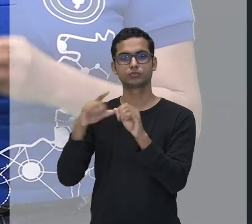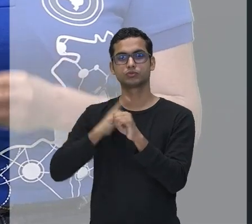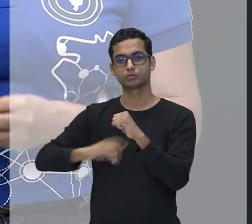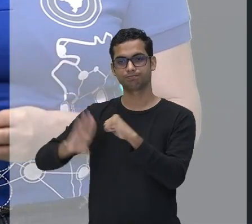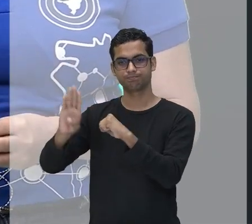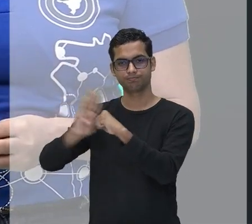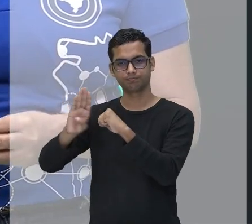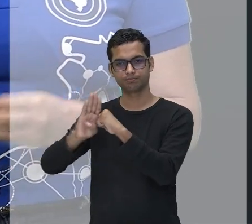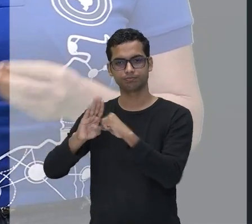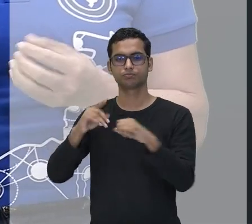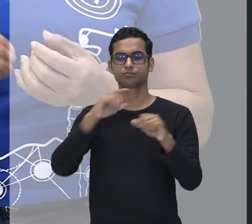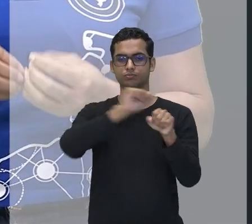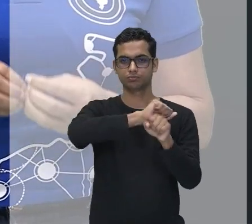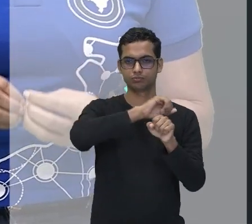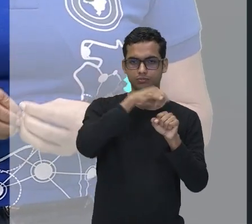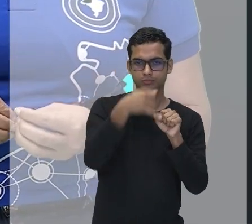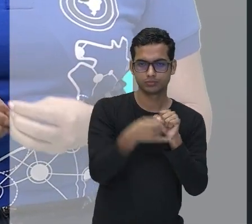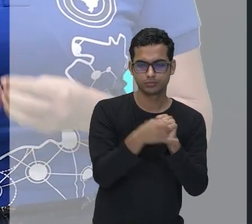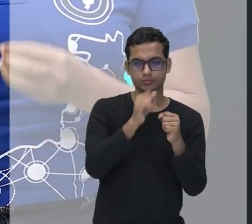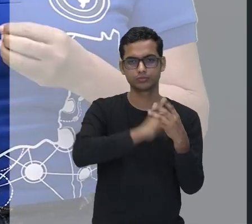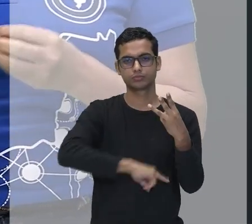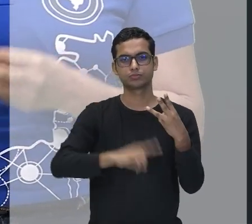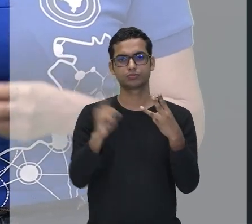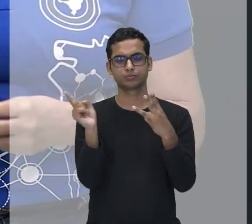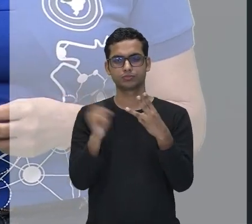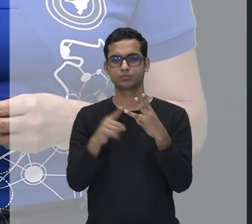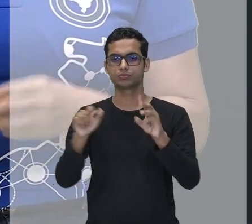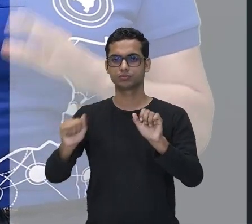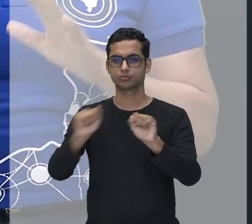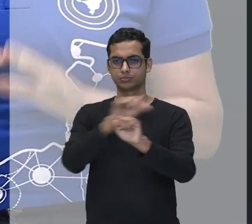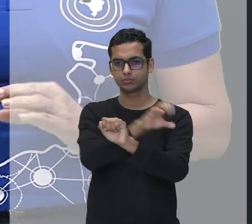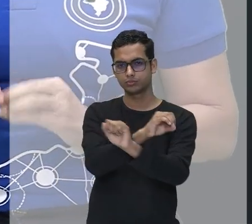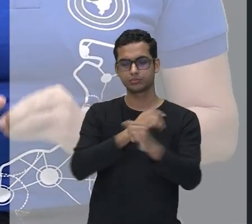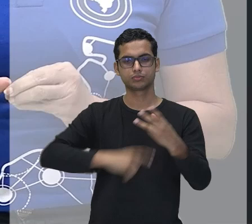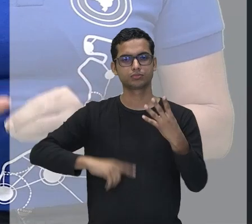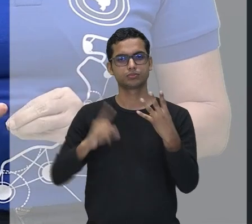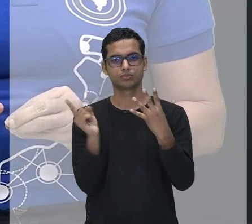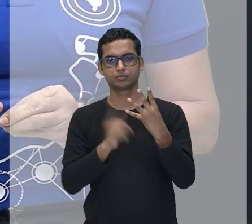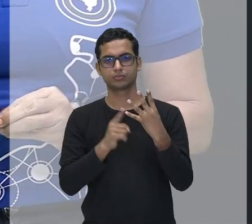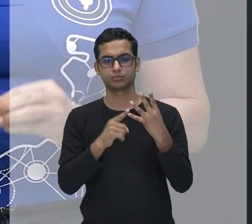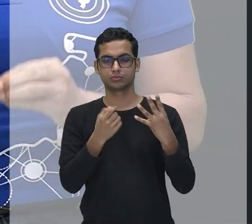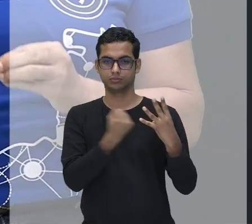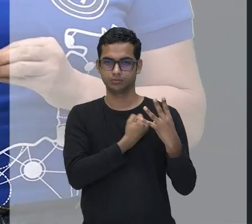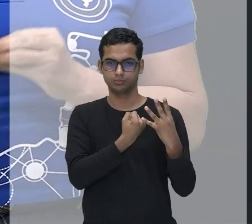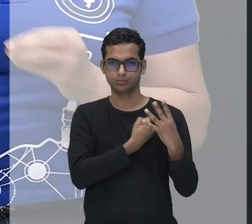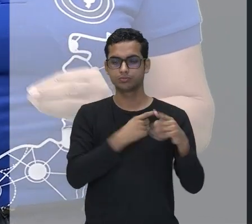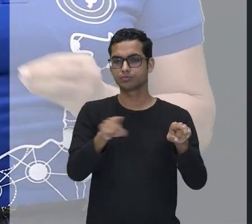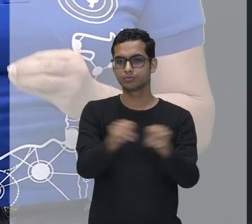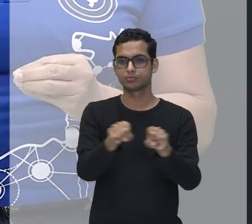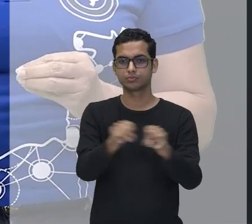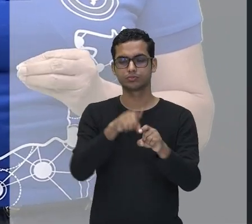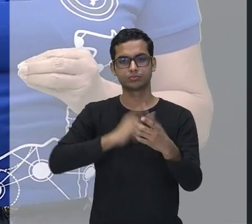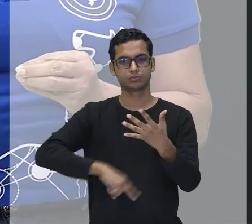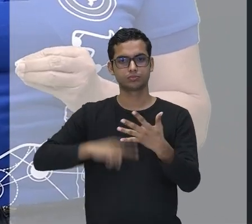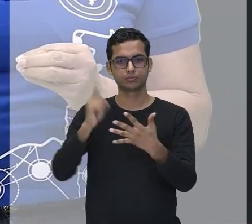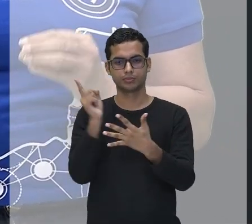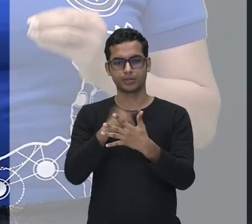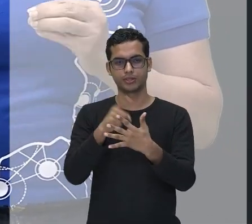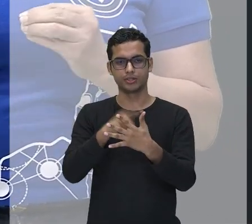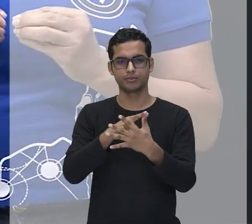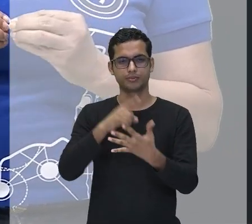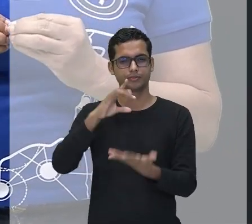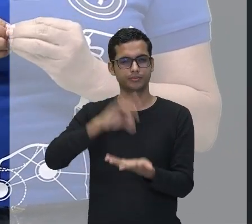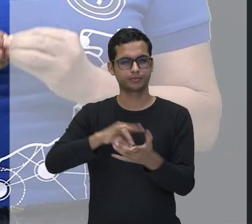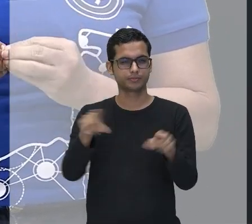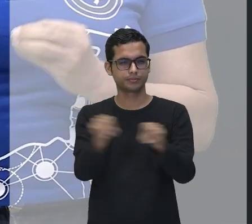adjetivos, artigos, numerais e pronomes. Então, essa concordância,